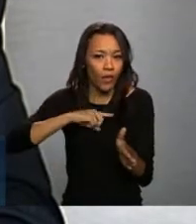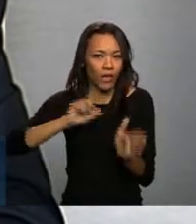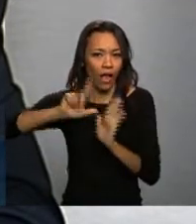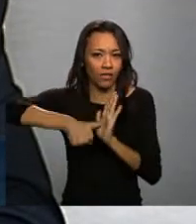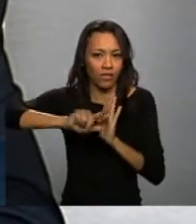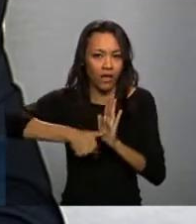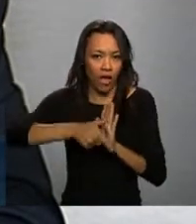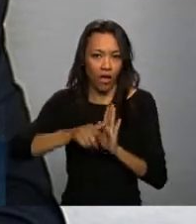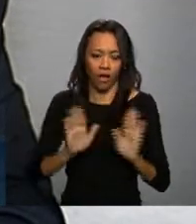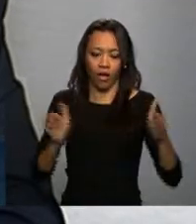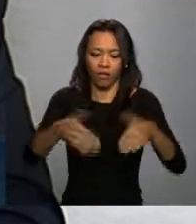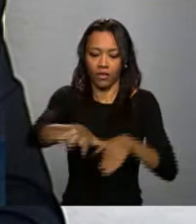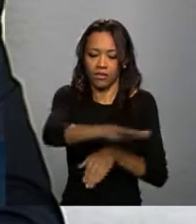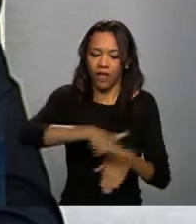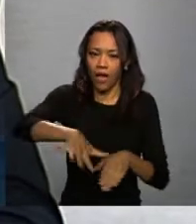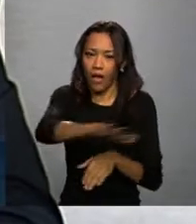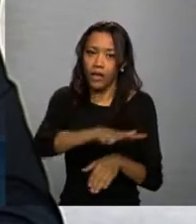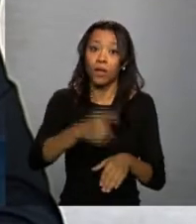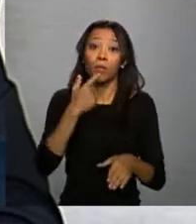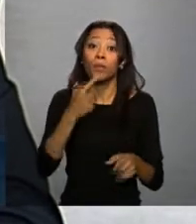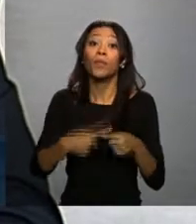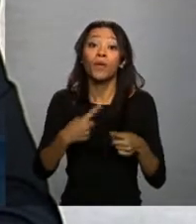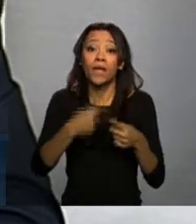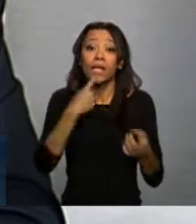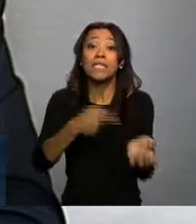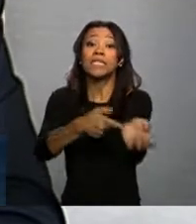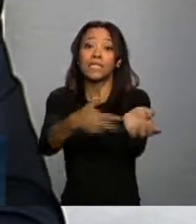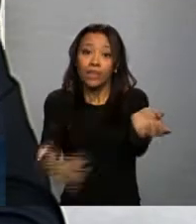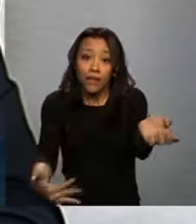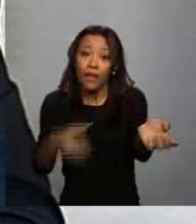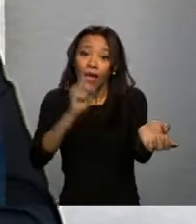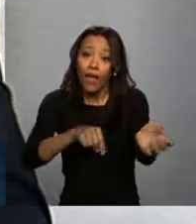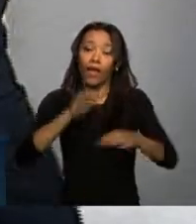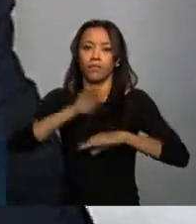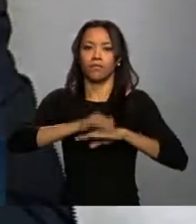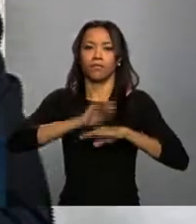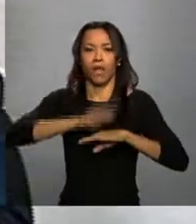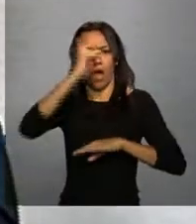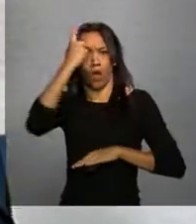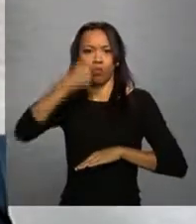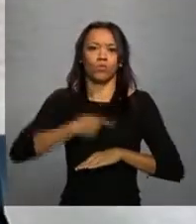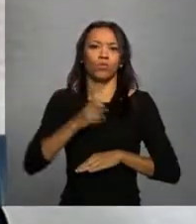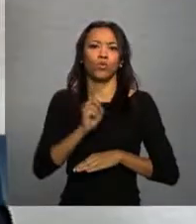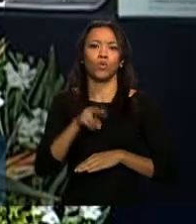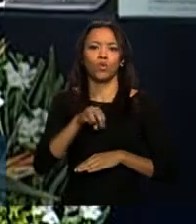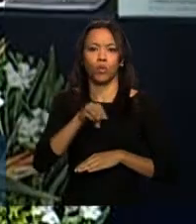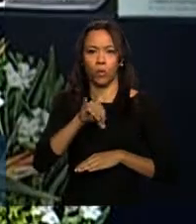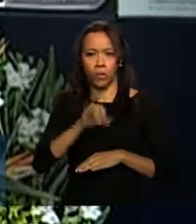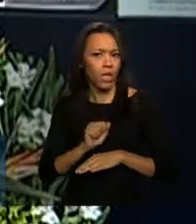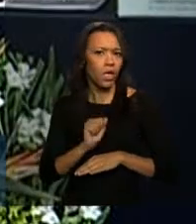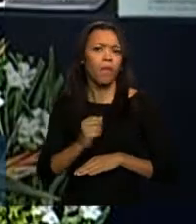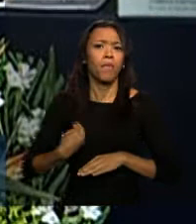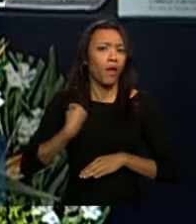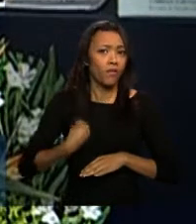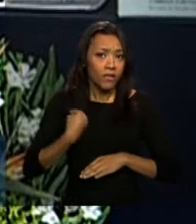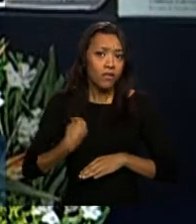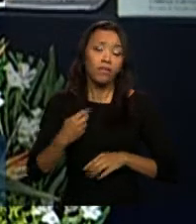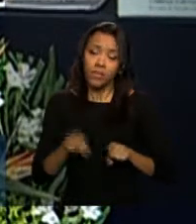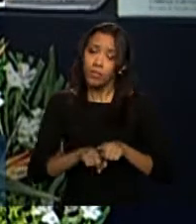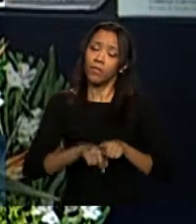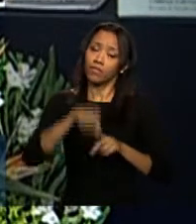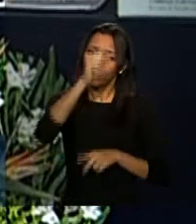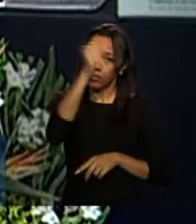nessa corrida pelo sangue. sangue é autonomia. É autonomia não só para a vida, mas é autonomia para um país,